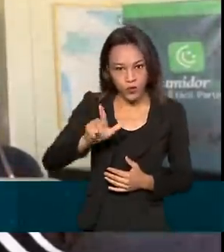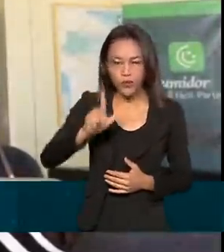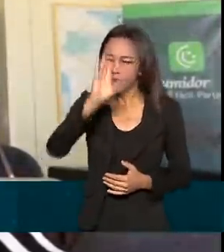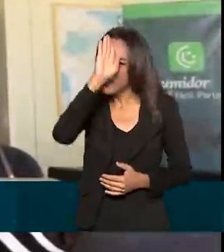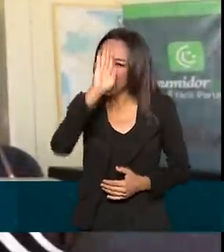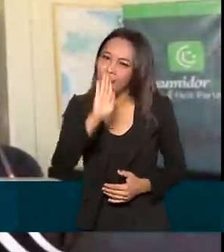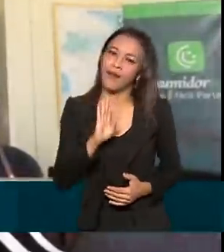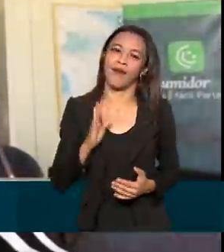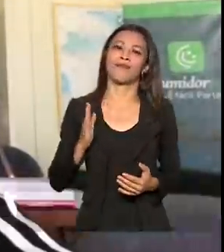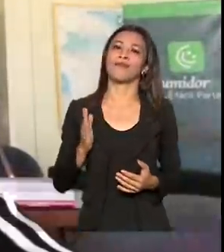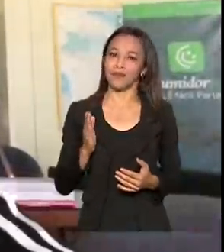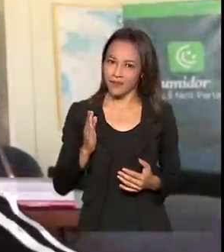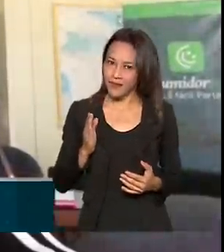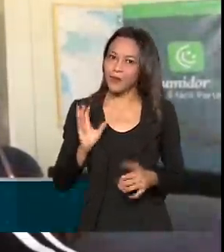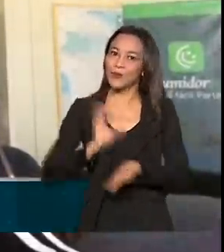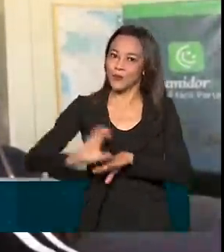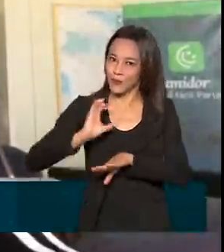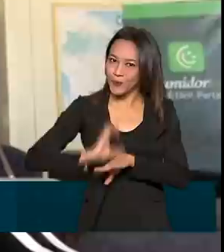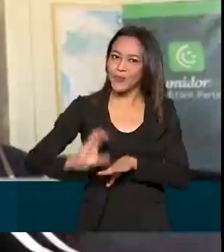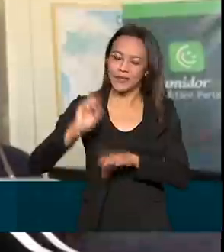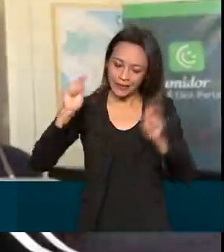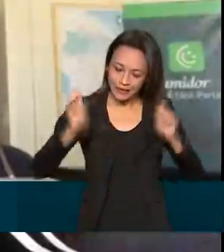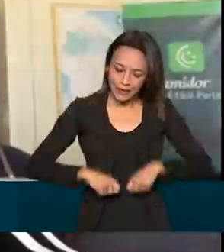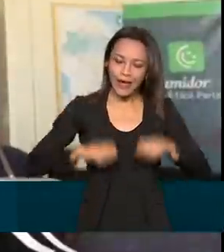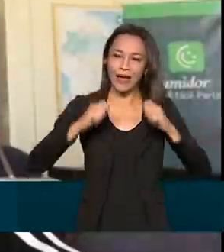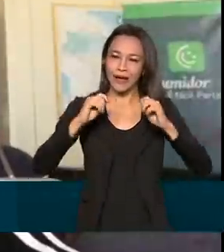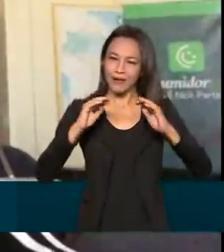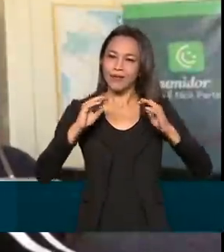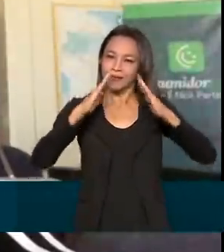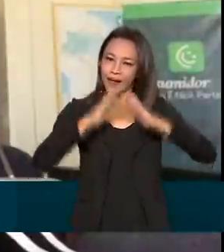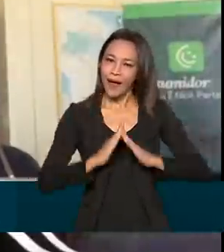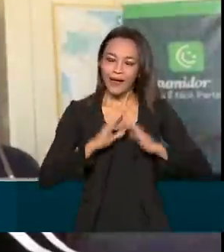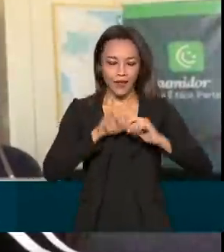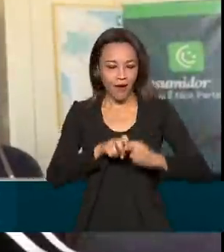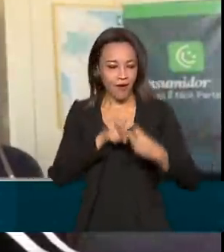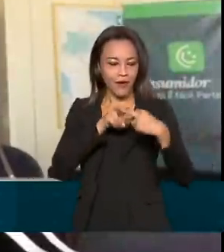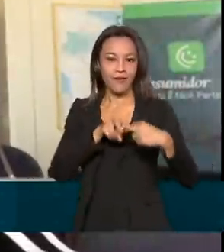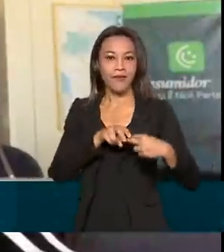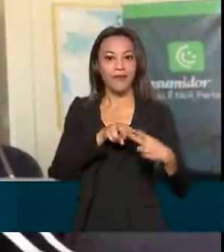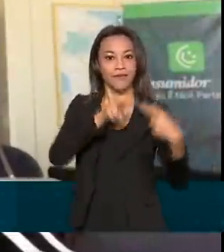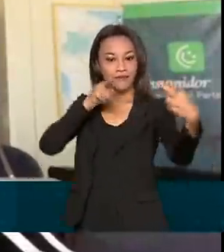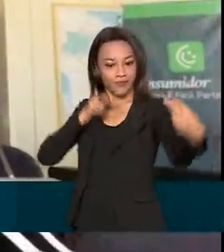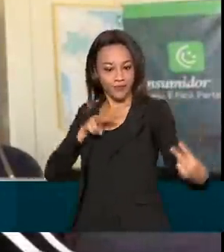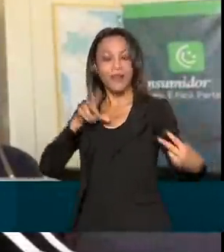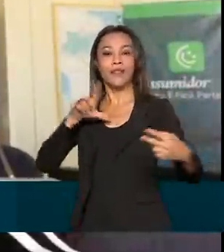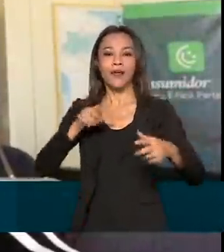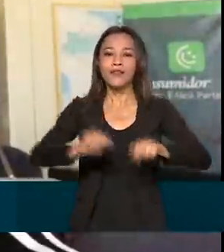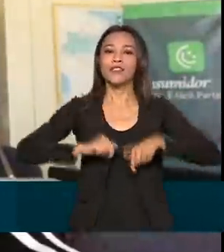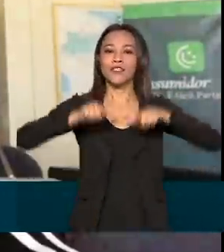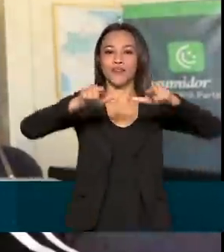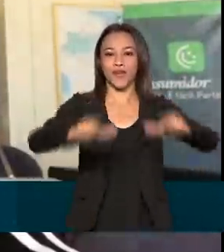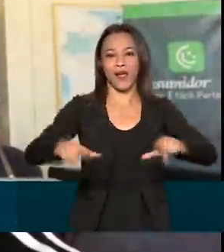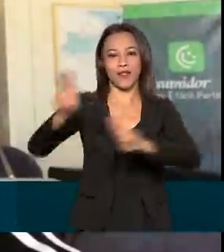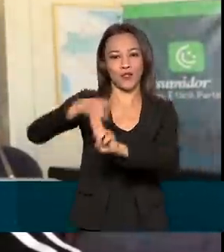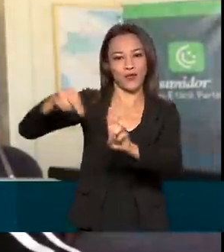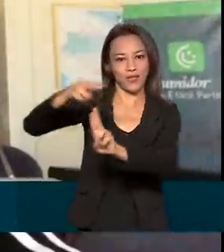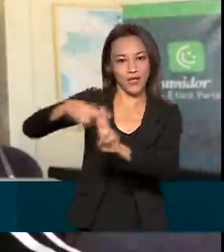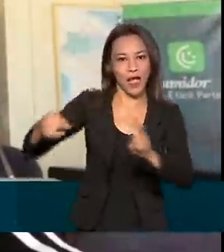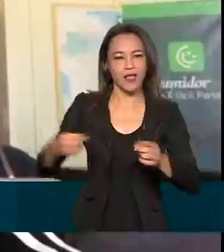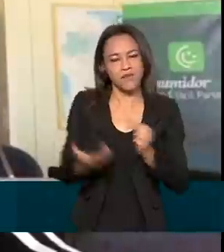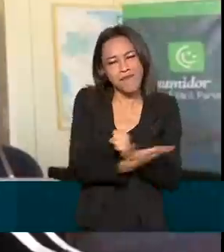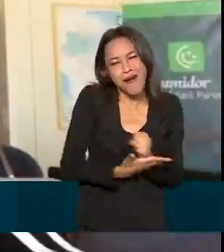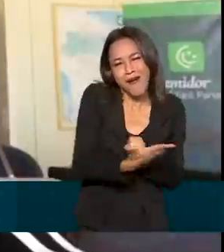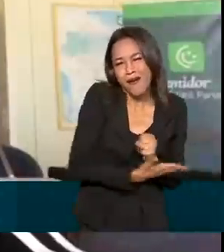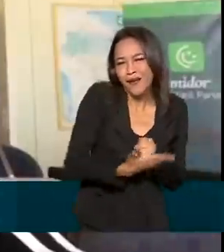gratuitos, cursos que podem ser realizados à distância, que tem certificado também da Universidade de Brasília. Cursos que vão desde o